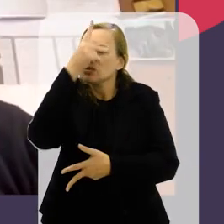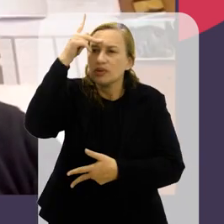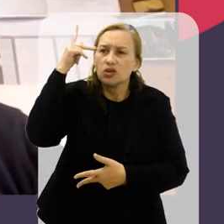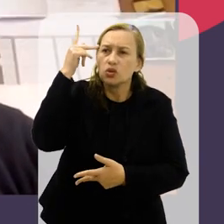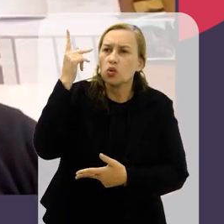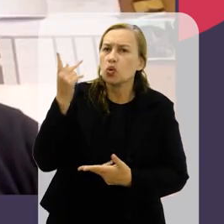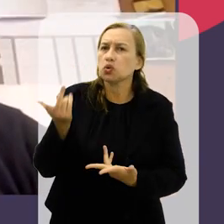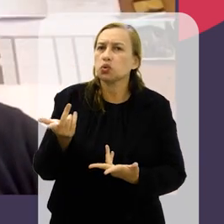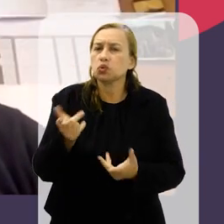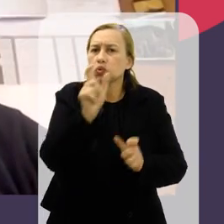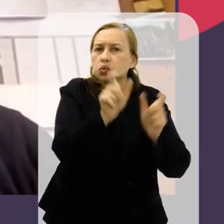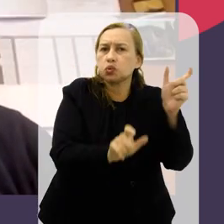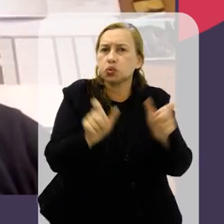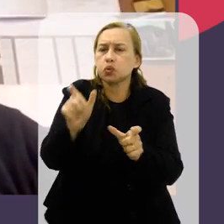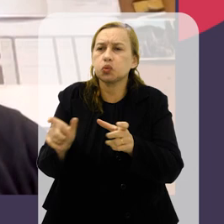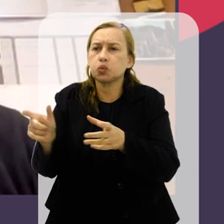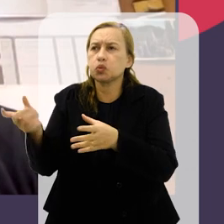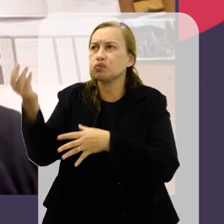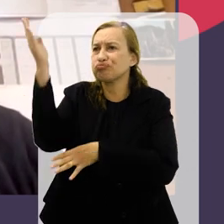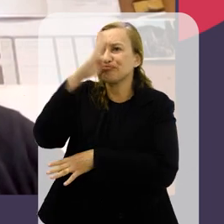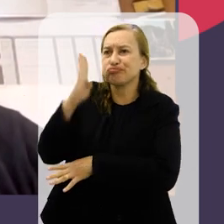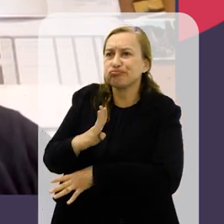Muitas pessoas no Brasil